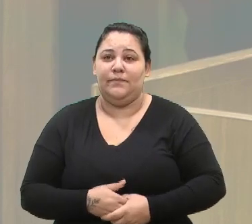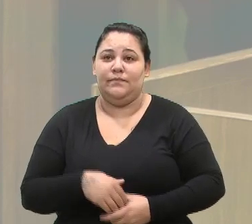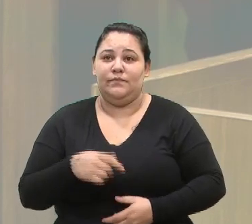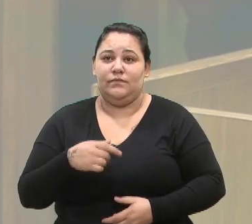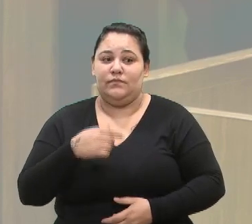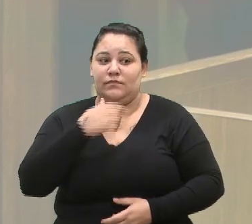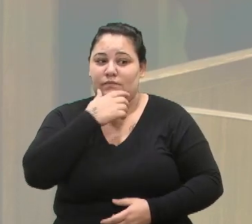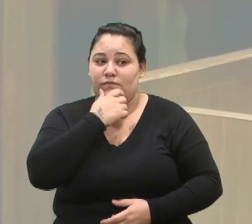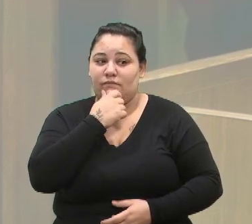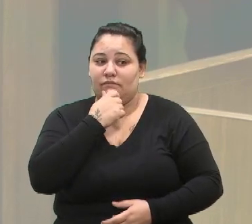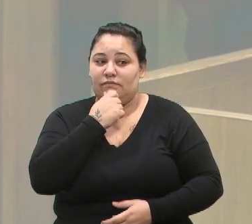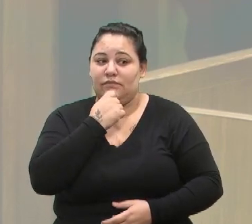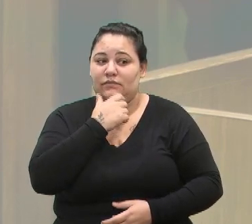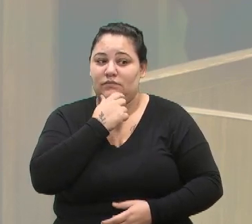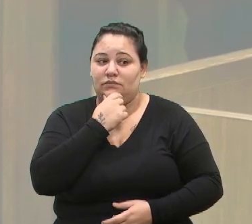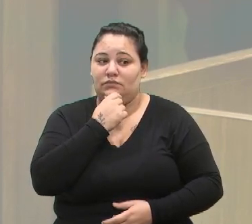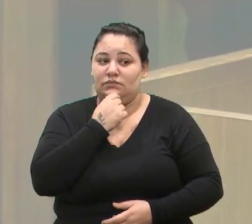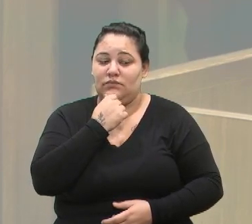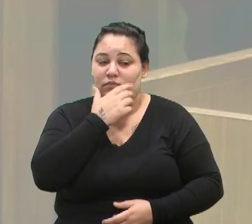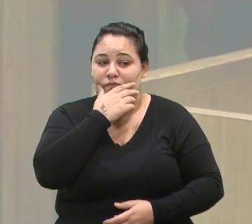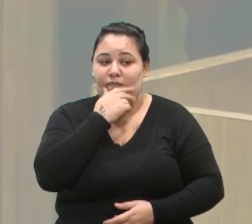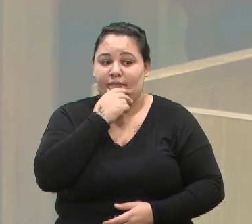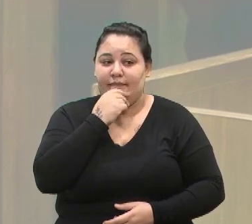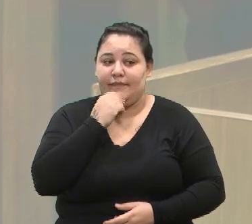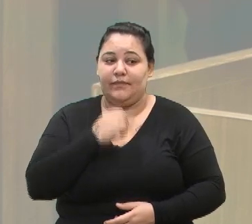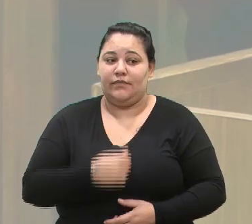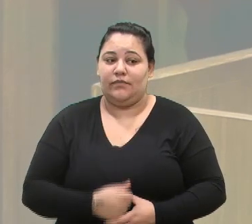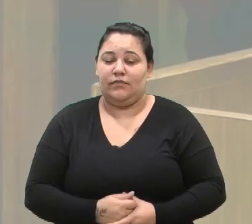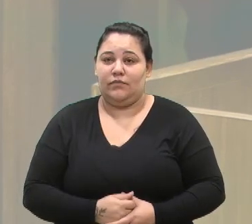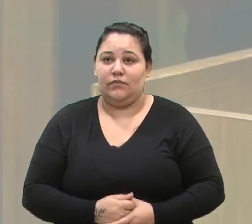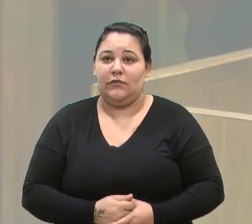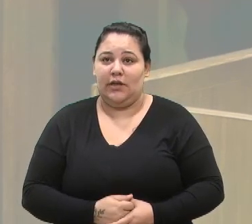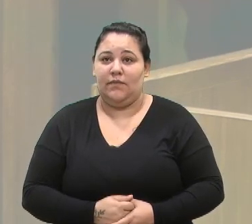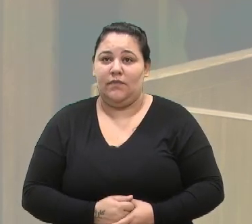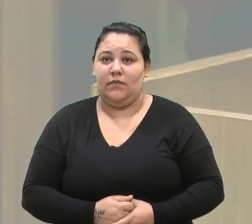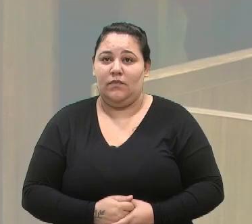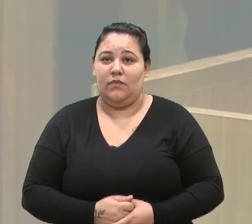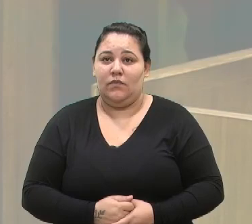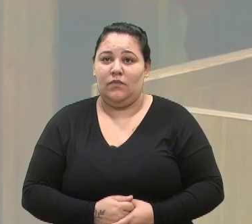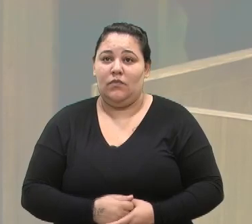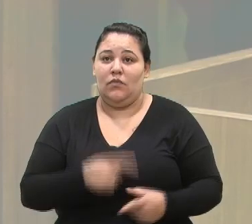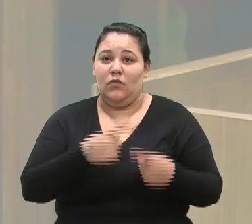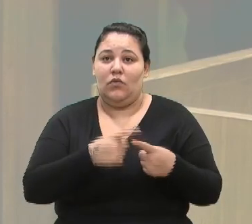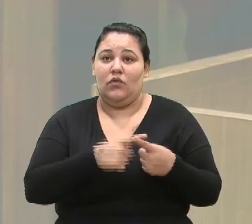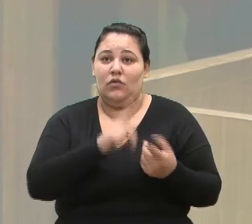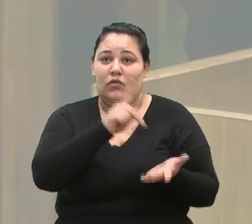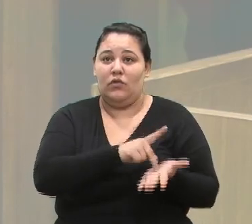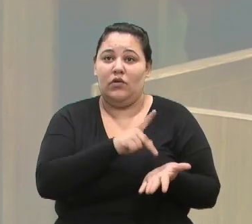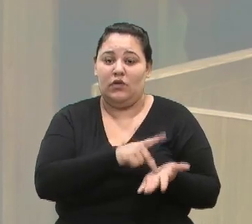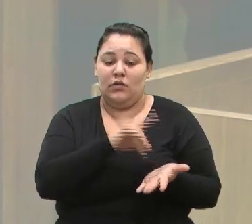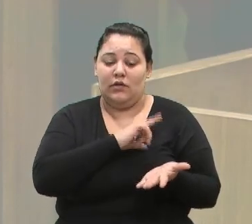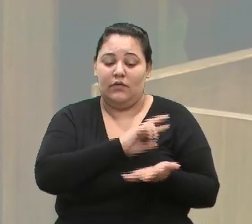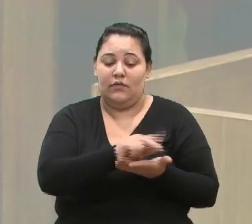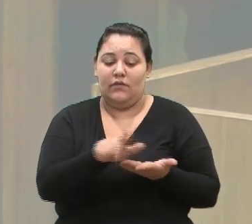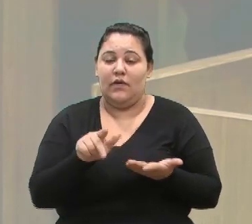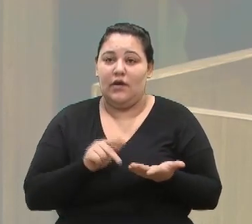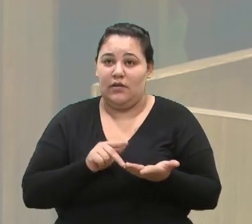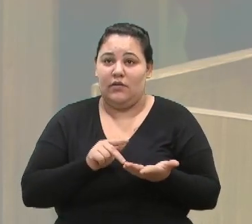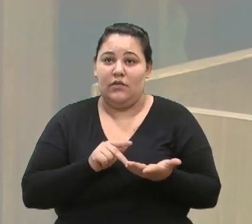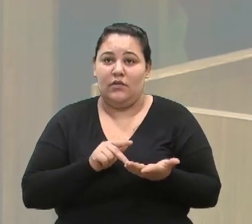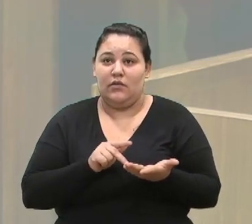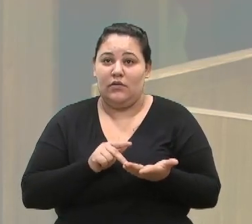E foi muito importante a conversa, porque realmente temos muitos recursos para fundo